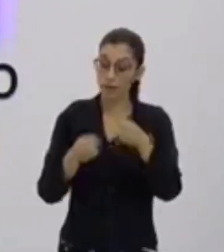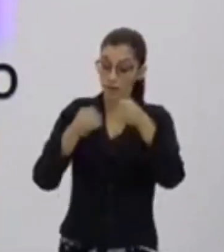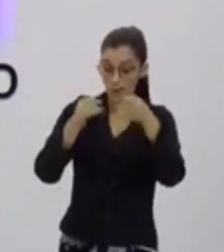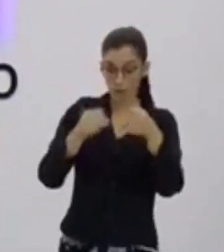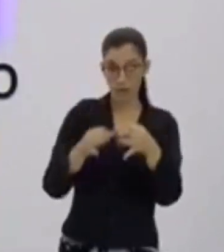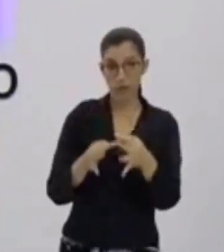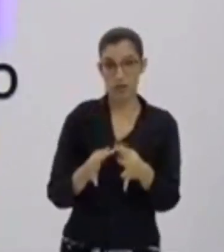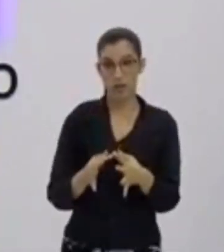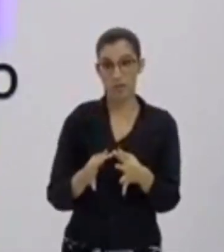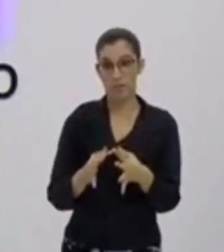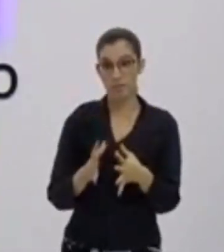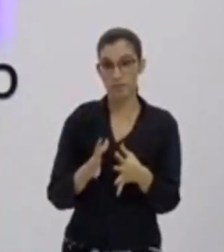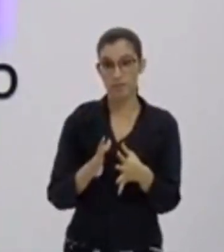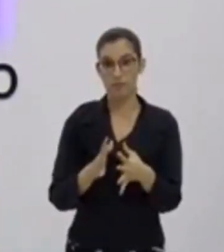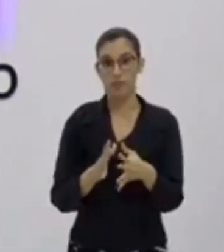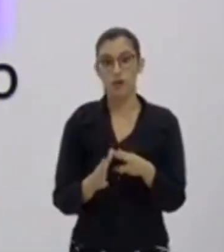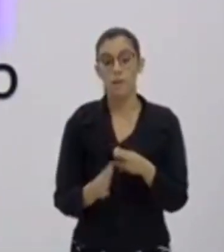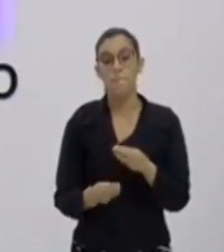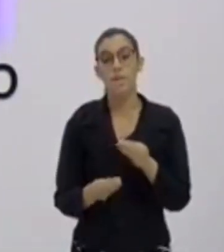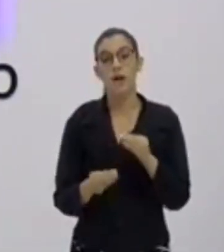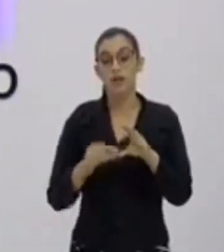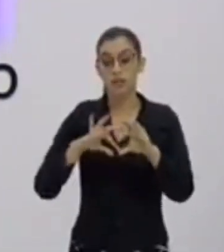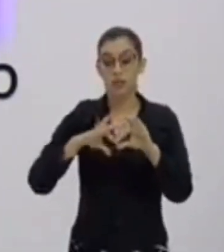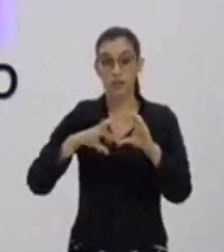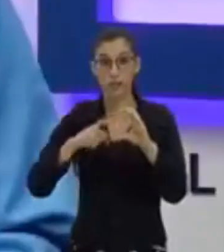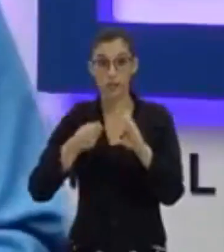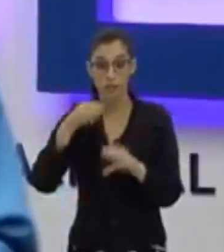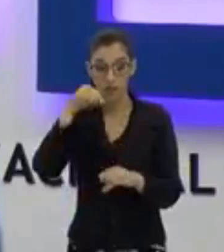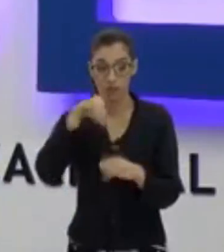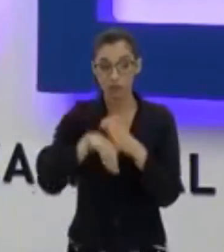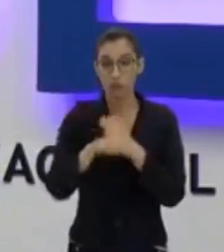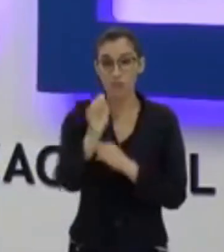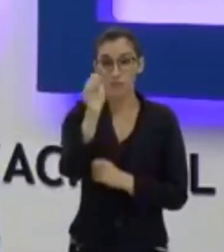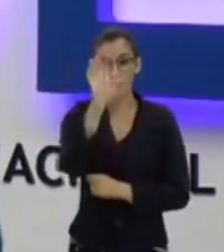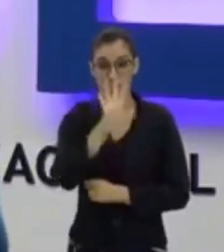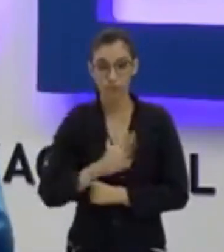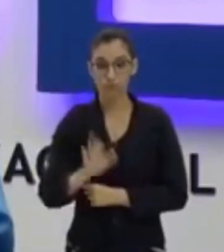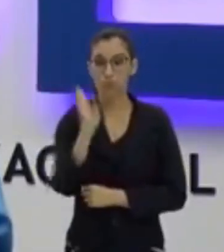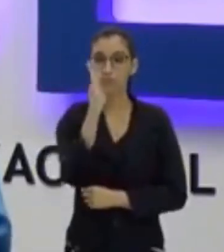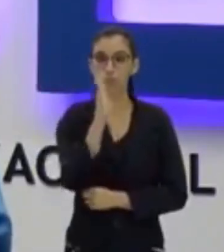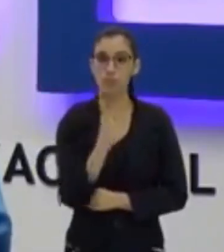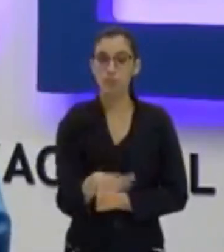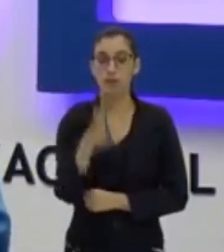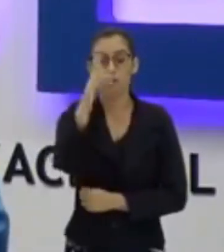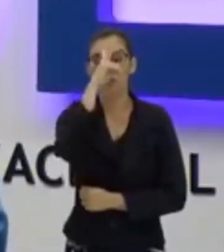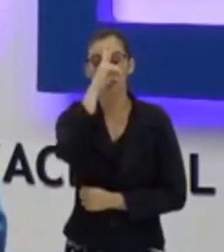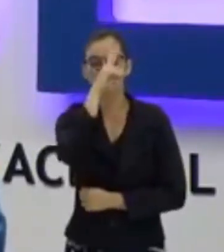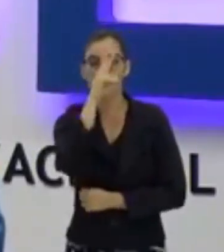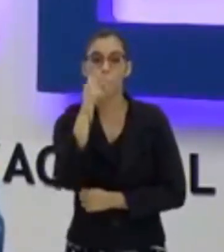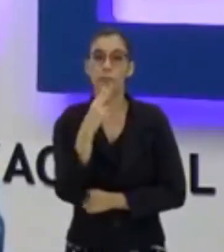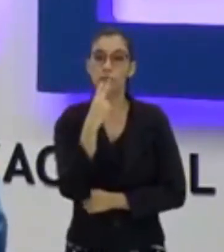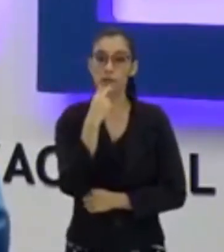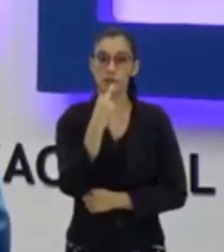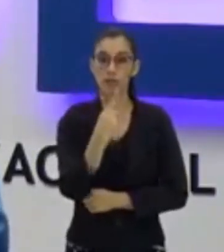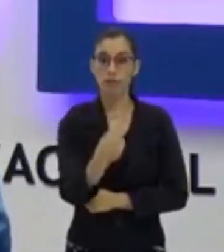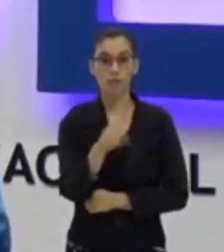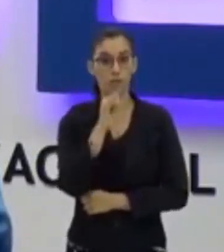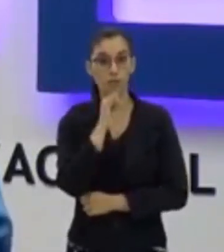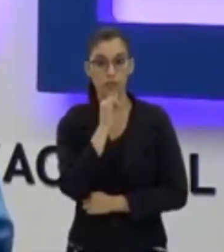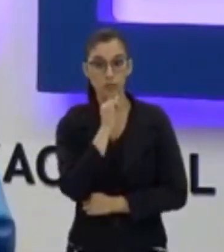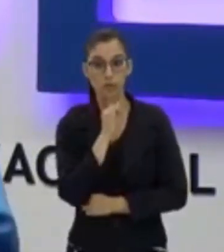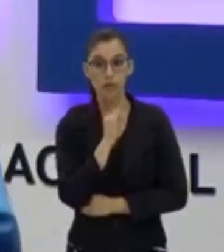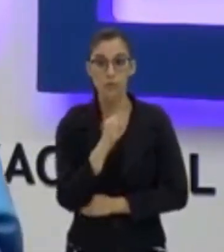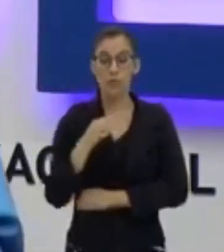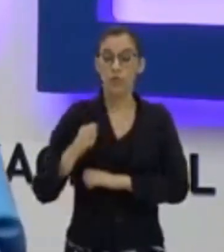para os elementos que estão presentes no mapa. Se tu lembrares das cores que eu te dei agora, no